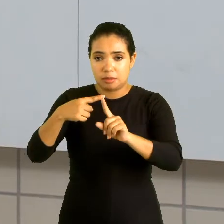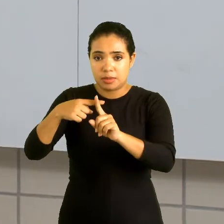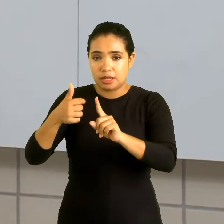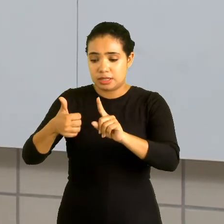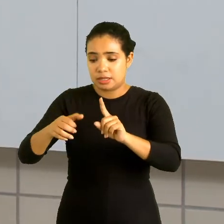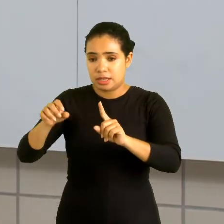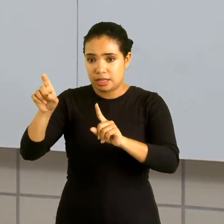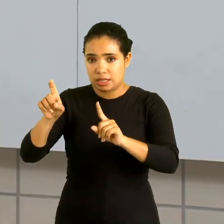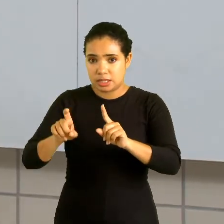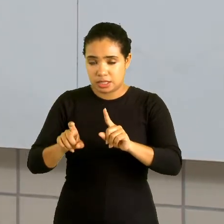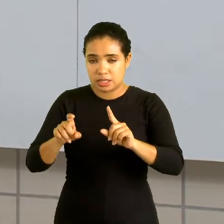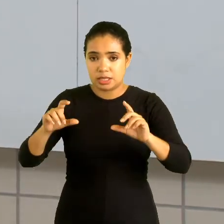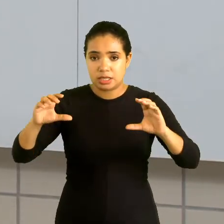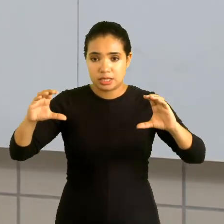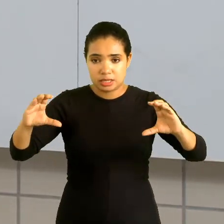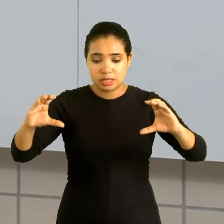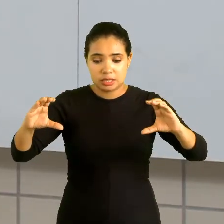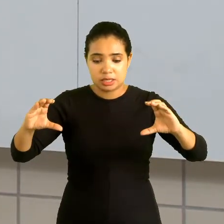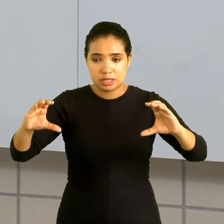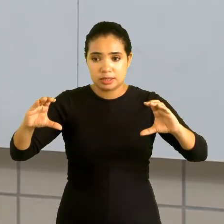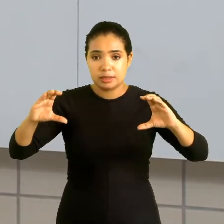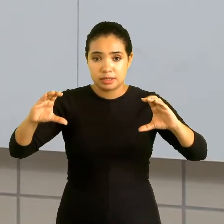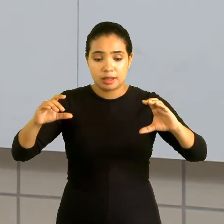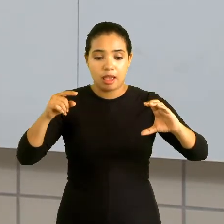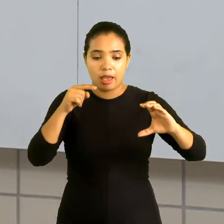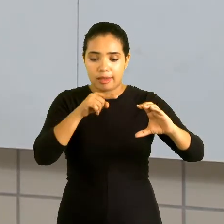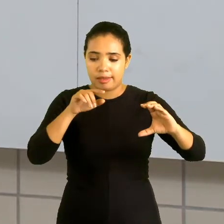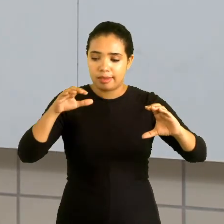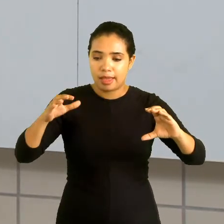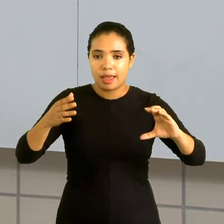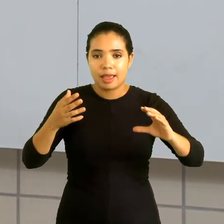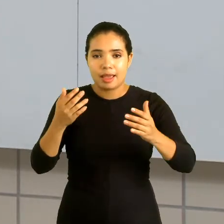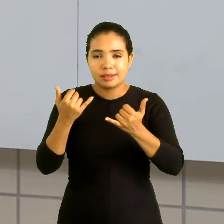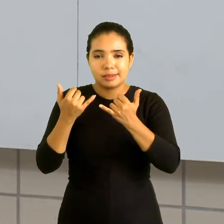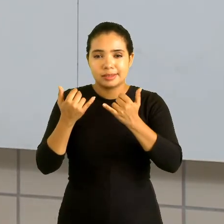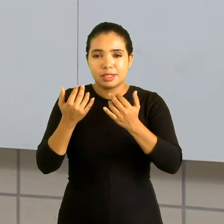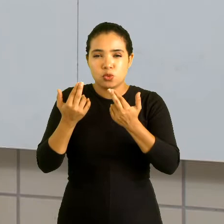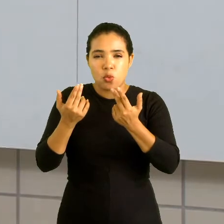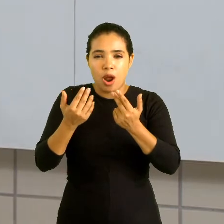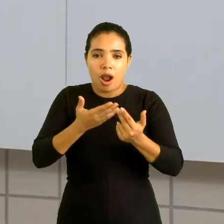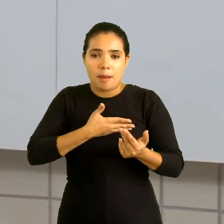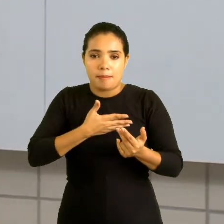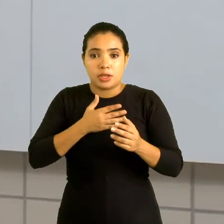Os parênteses são seus amigos. Usem sempre que necessário.